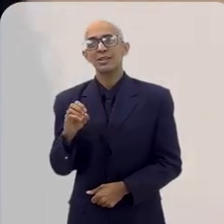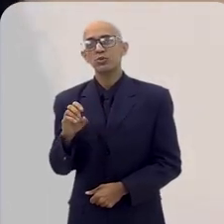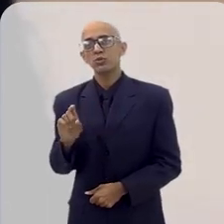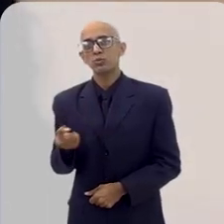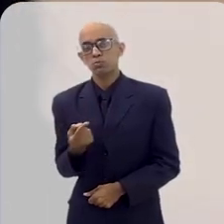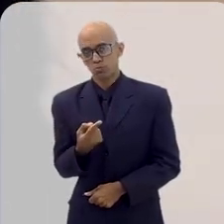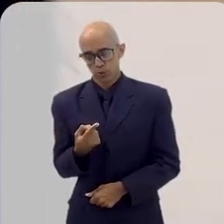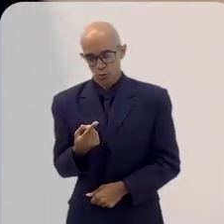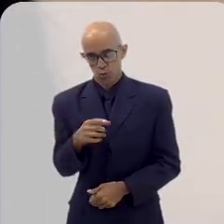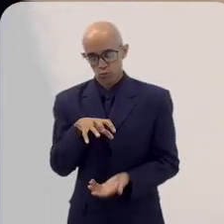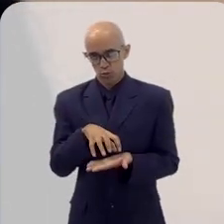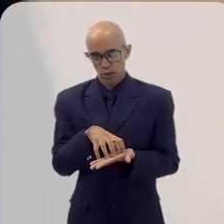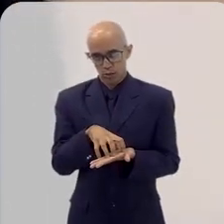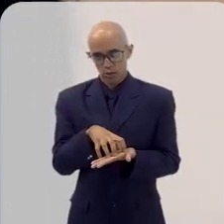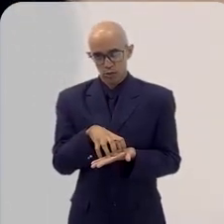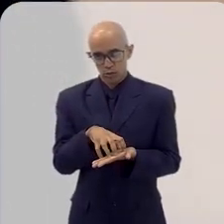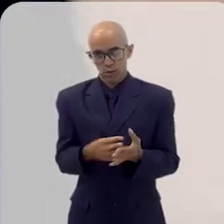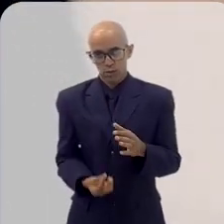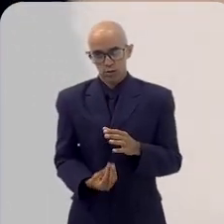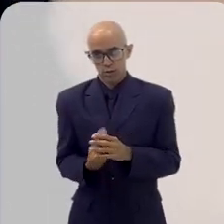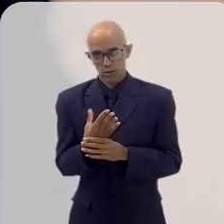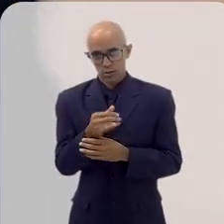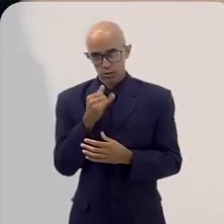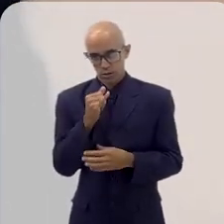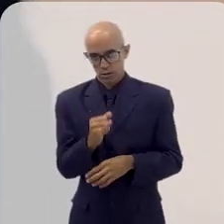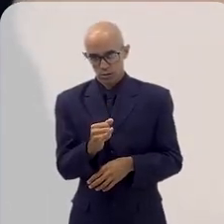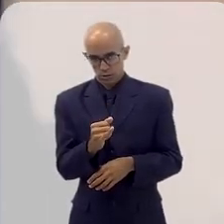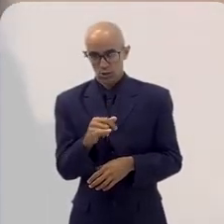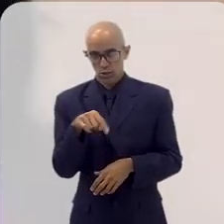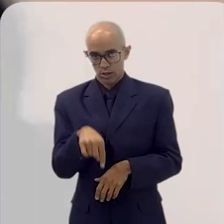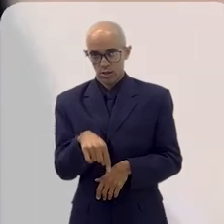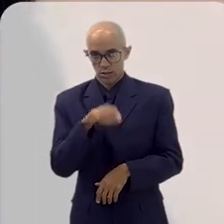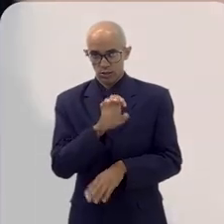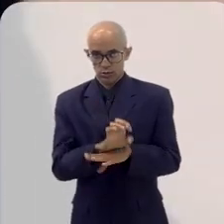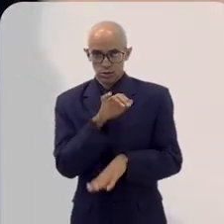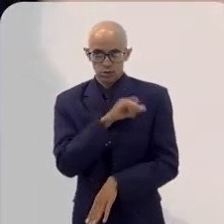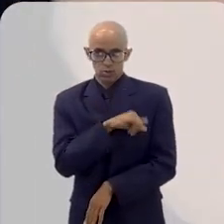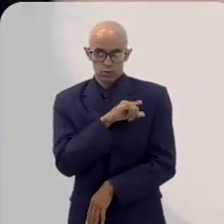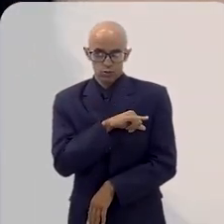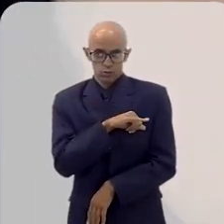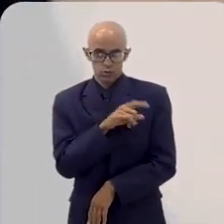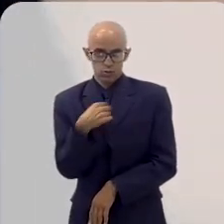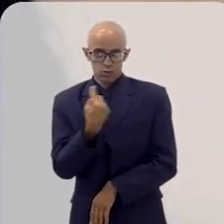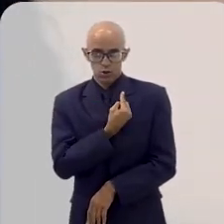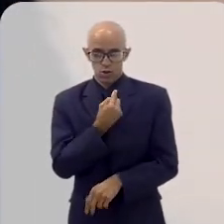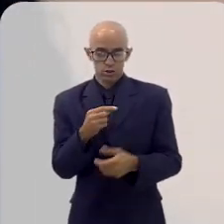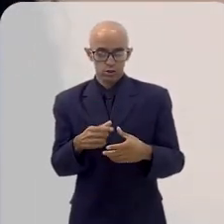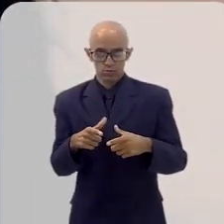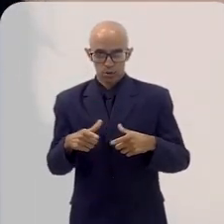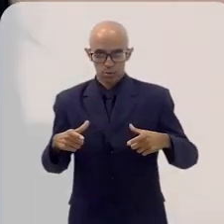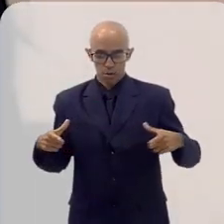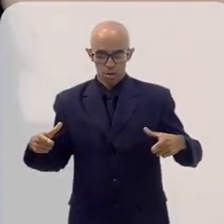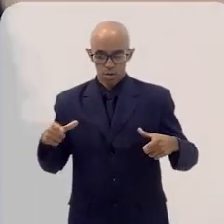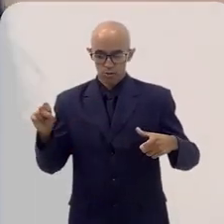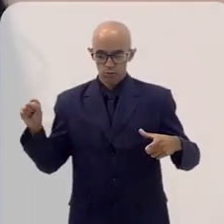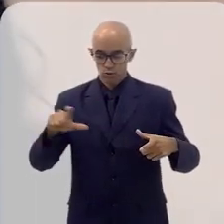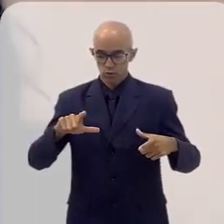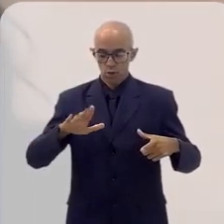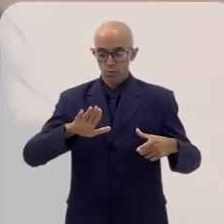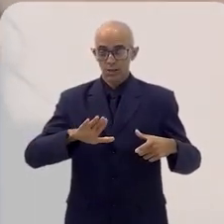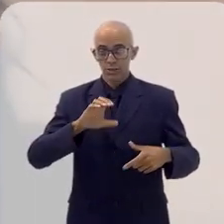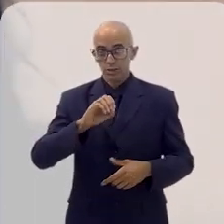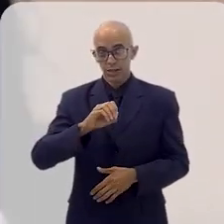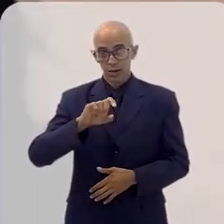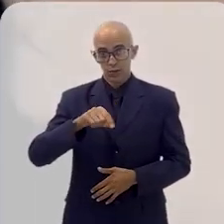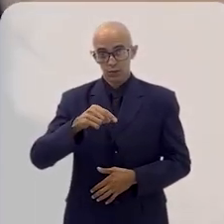de unidades consumidoras hoje de energia elétrica aqui no nosso estado. Olha, a gente está crescendo com